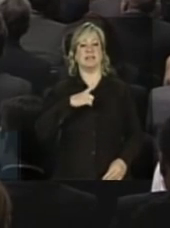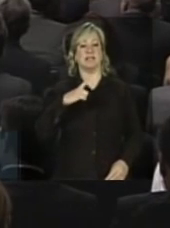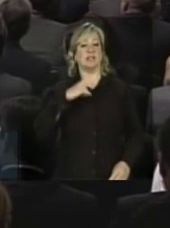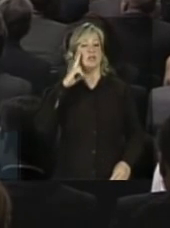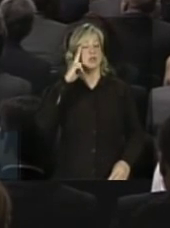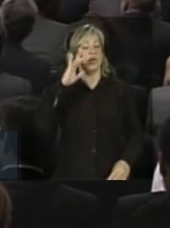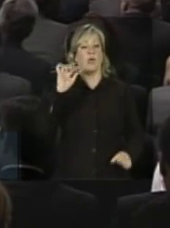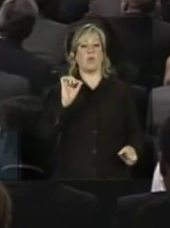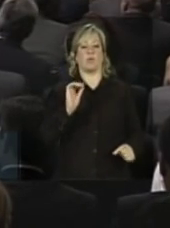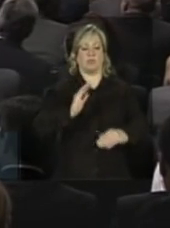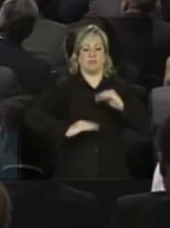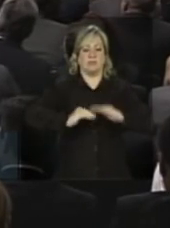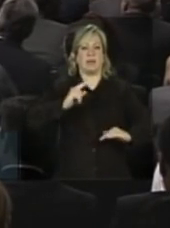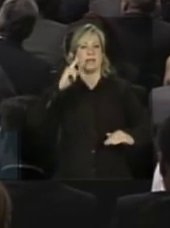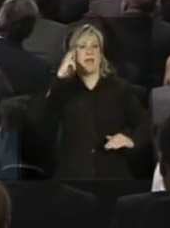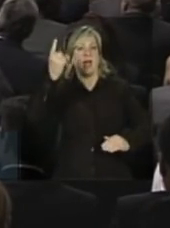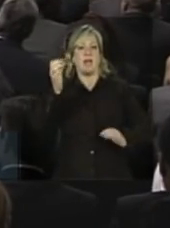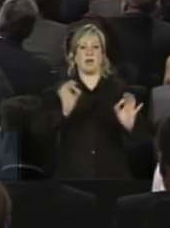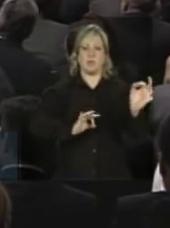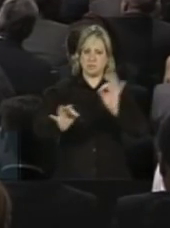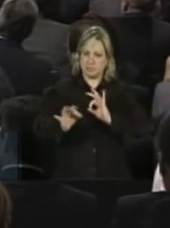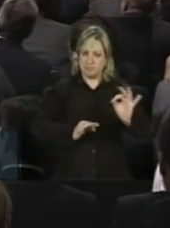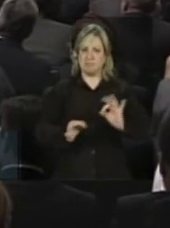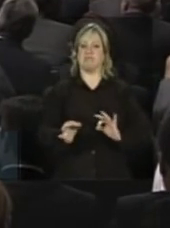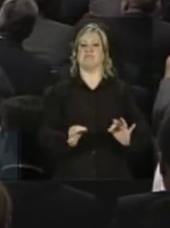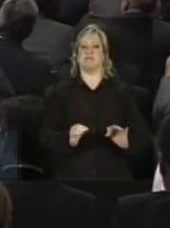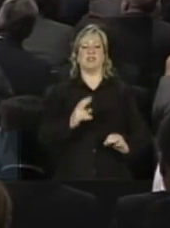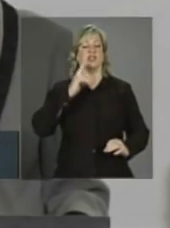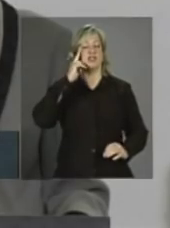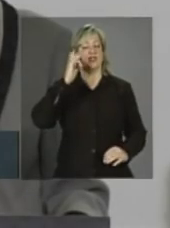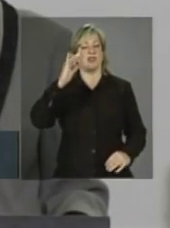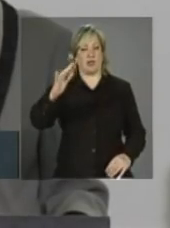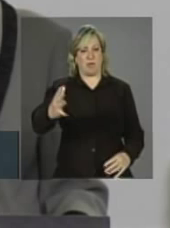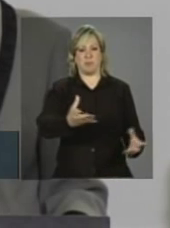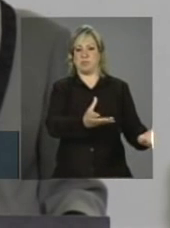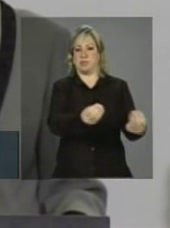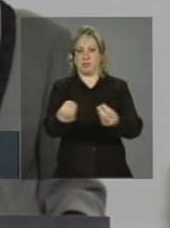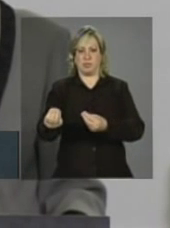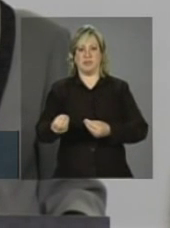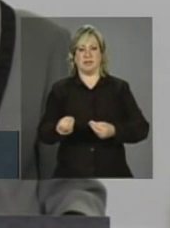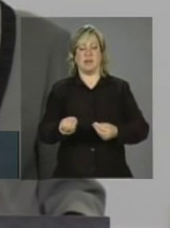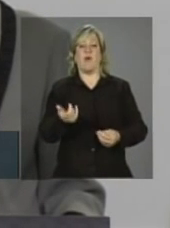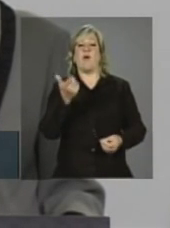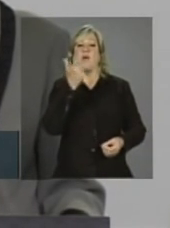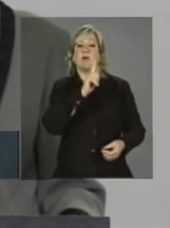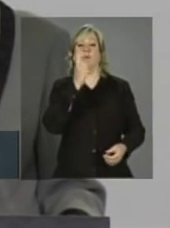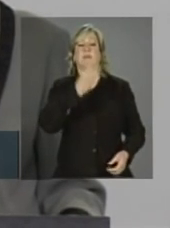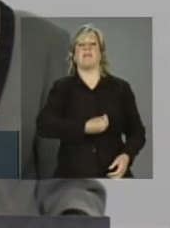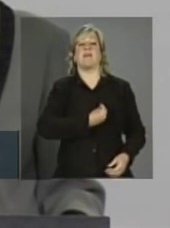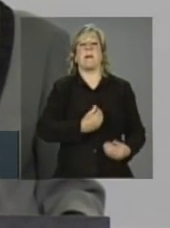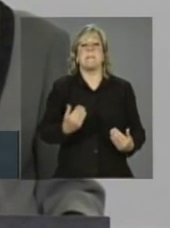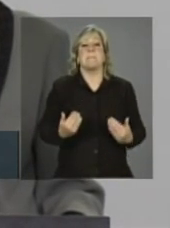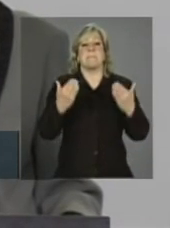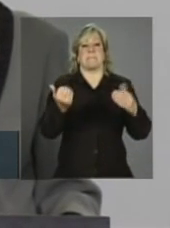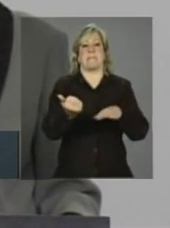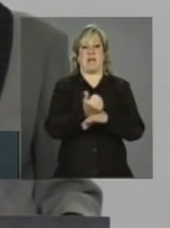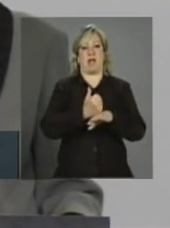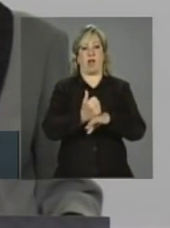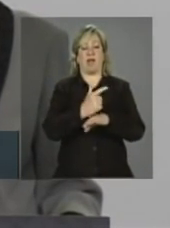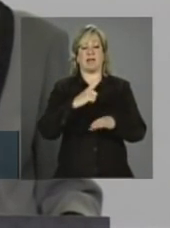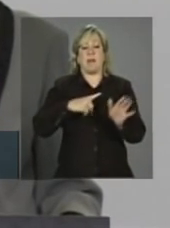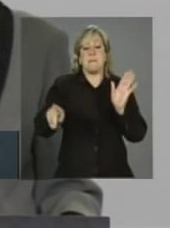muito de criatividade e tem também de sonho de conseguir uma vida melhor de ter seu próprio